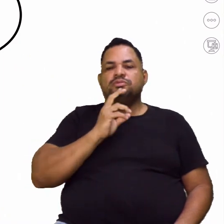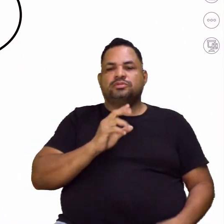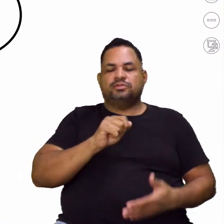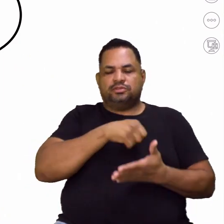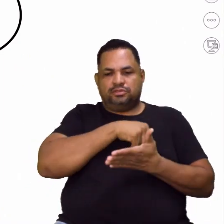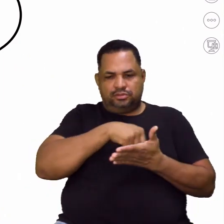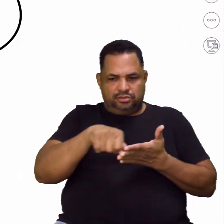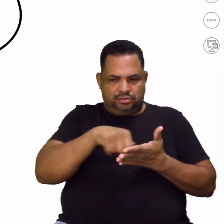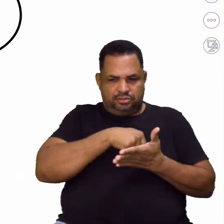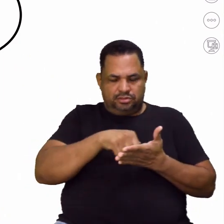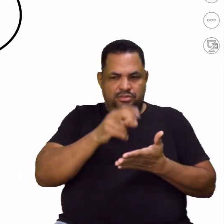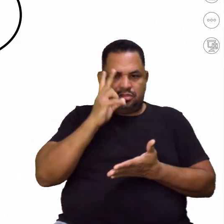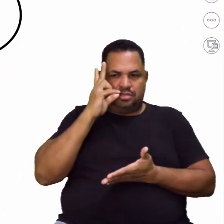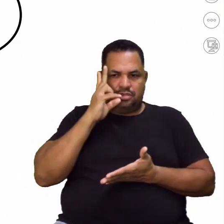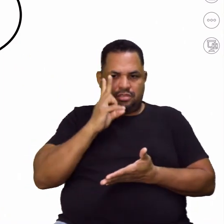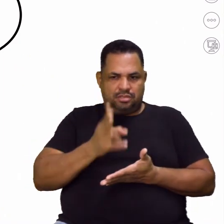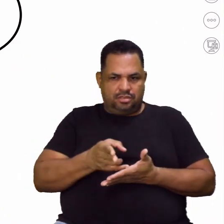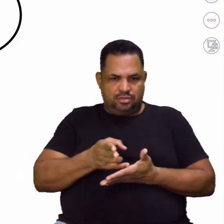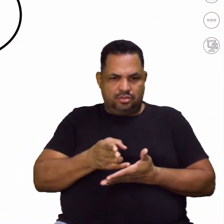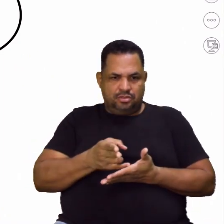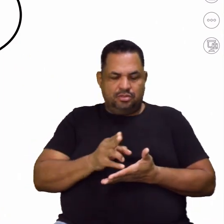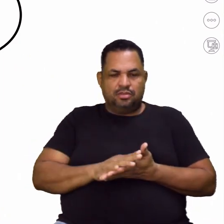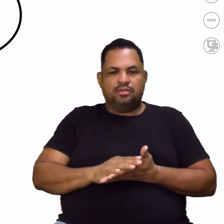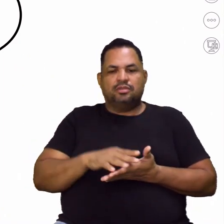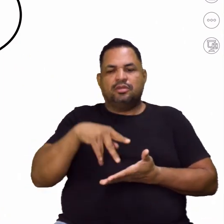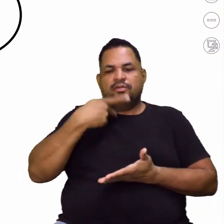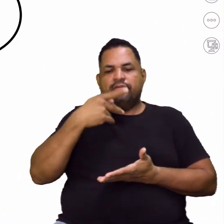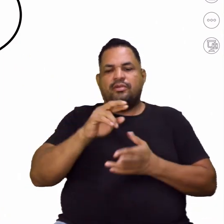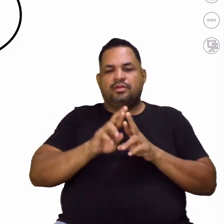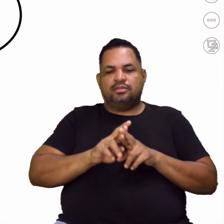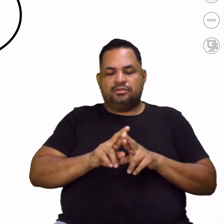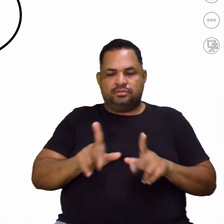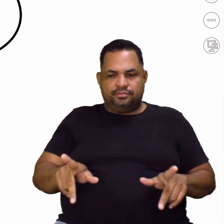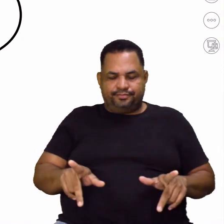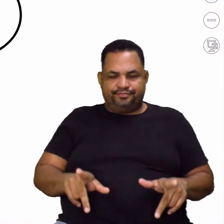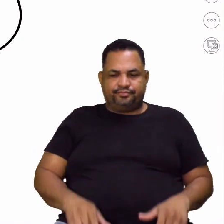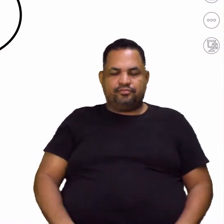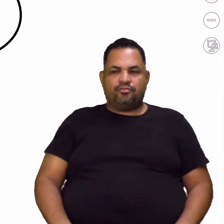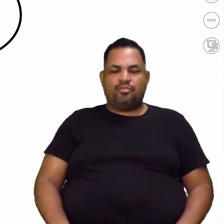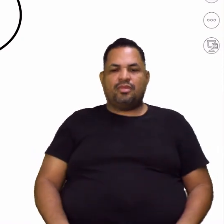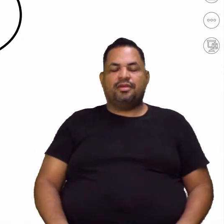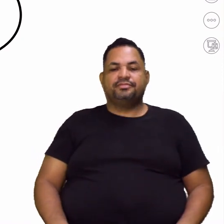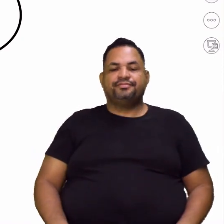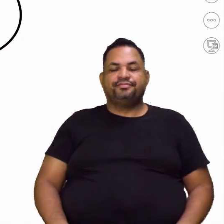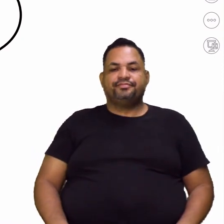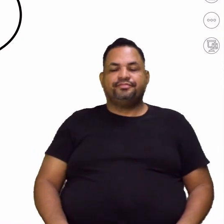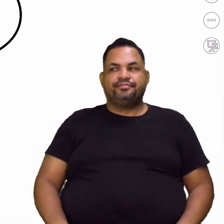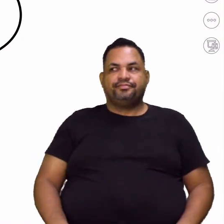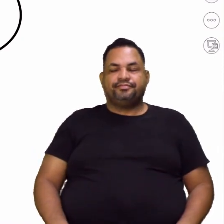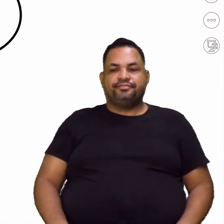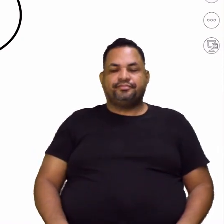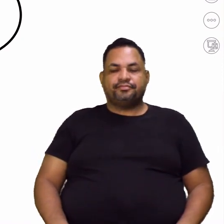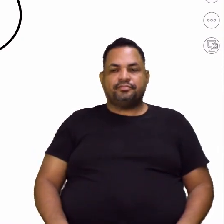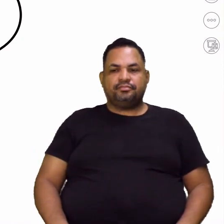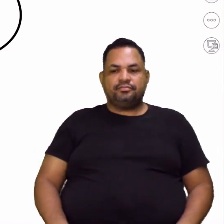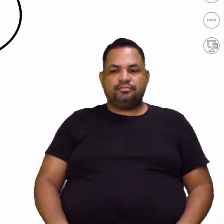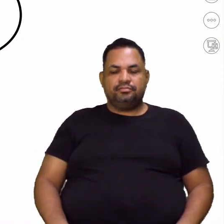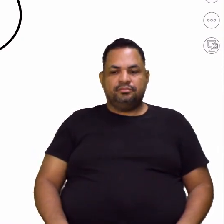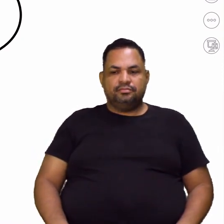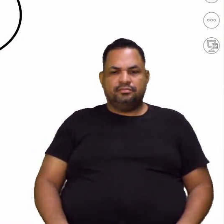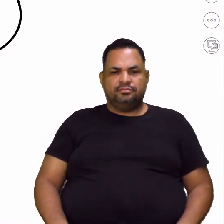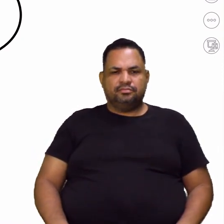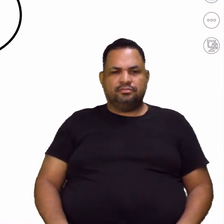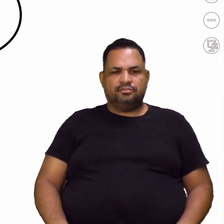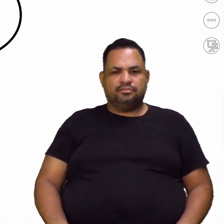Haverá mudança na pronúncia, no som, no fonema. Beleza? Tome nota.